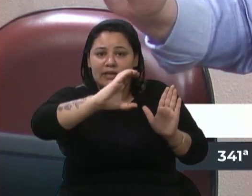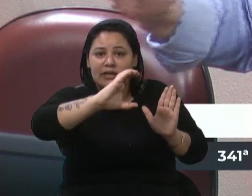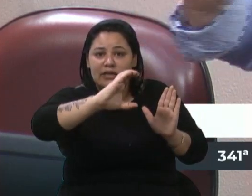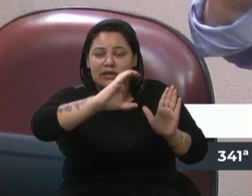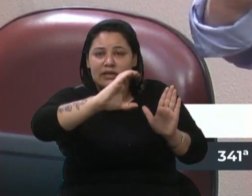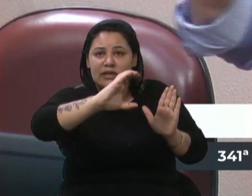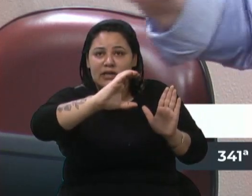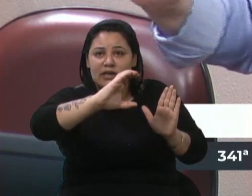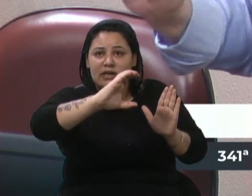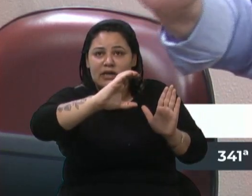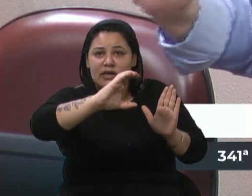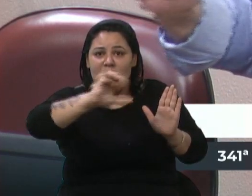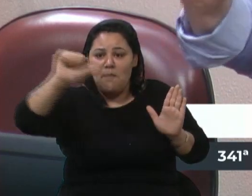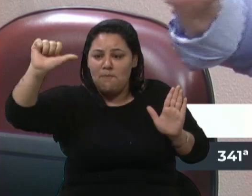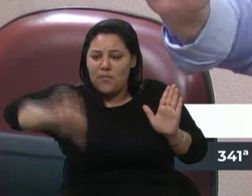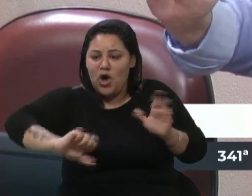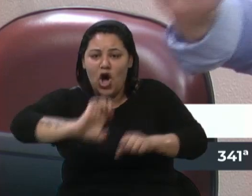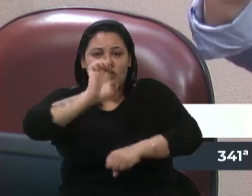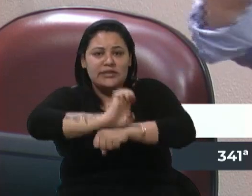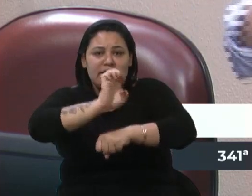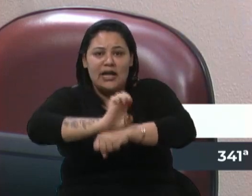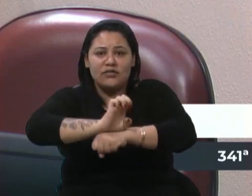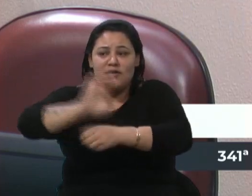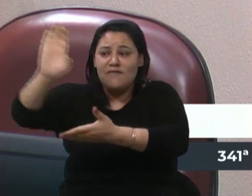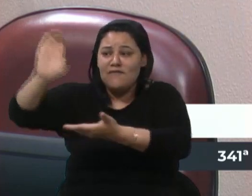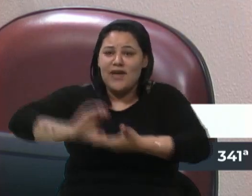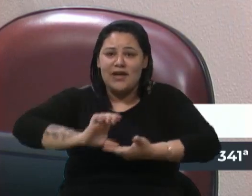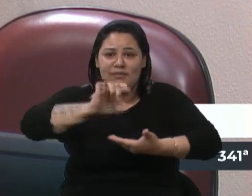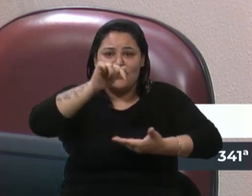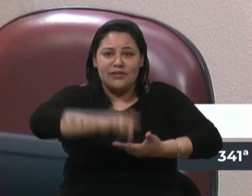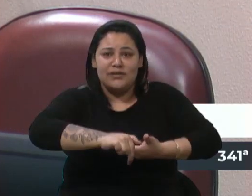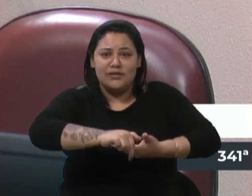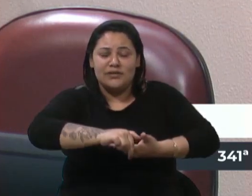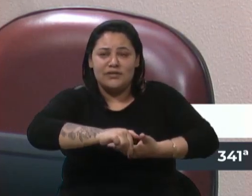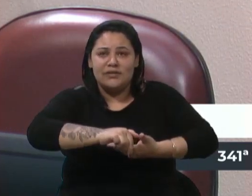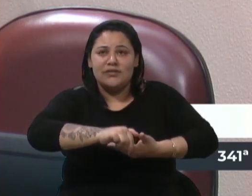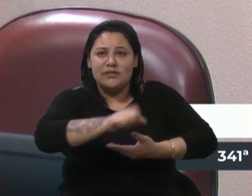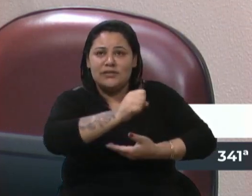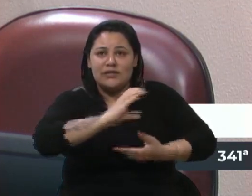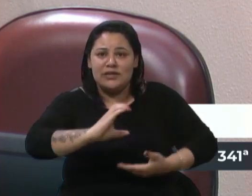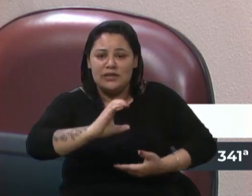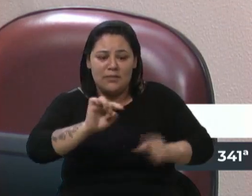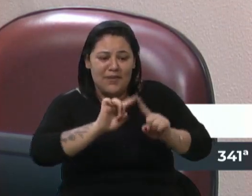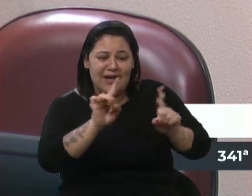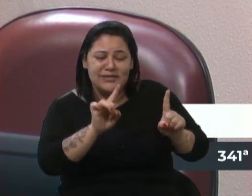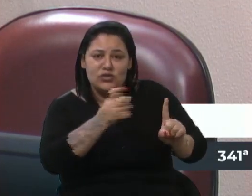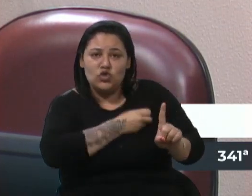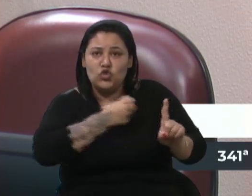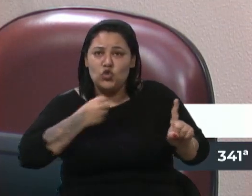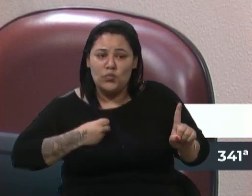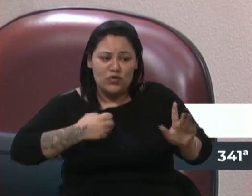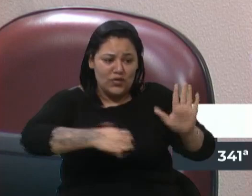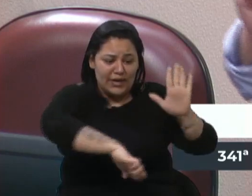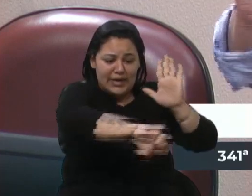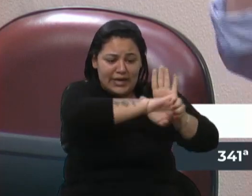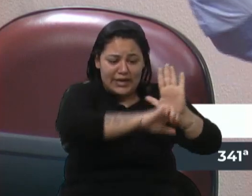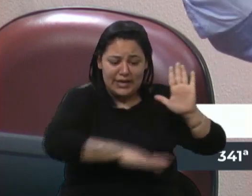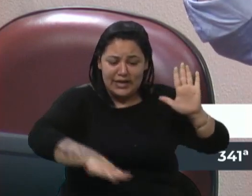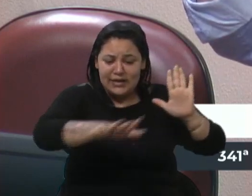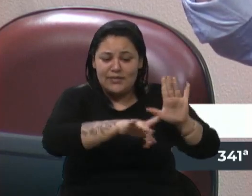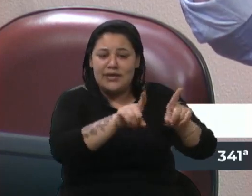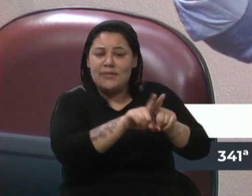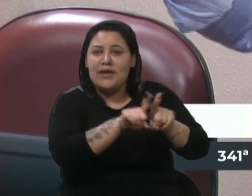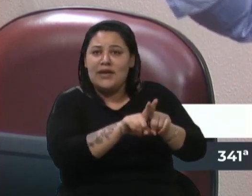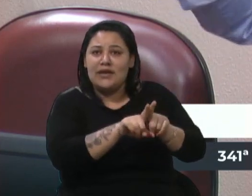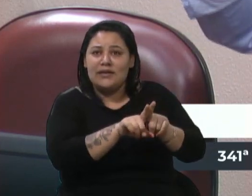o segundo pior estado em efetivo é Santa Catarina. Só que nos números de criminalidade, ela está entre as